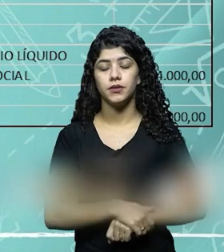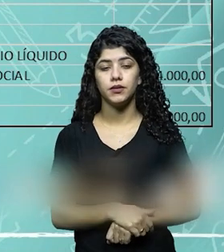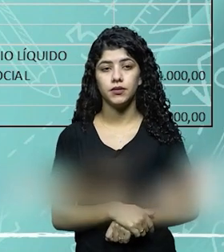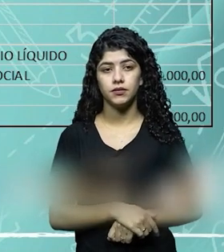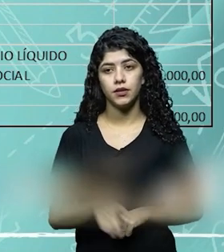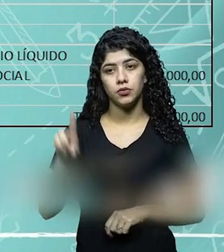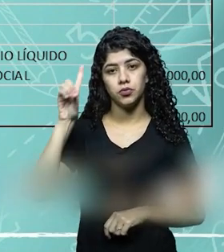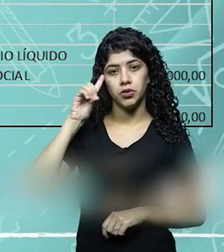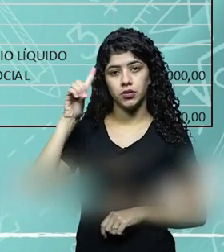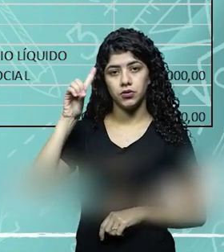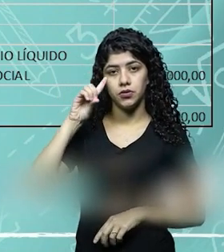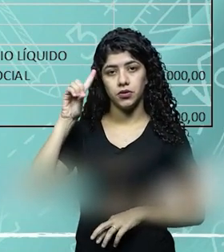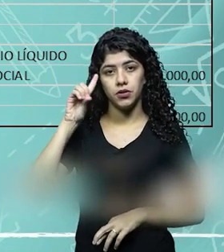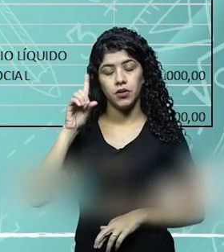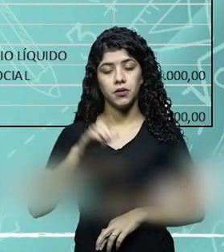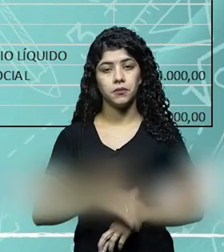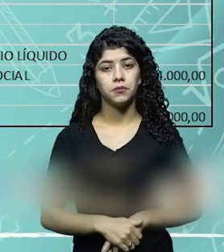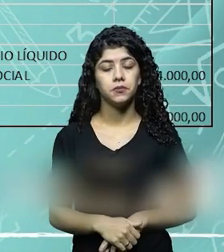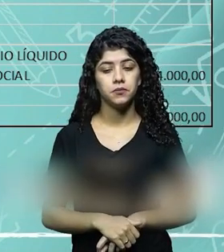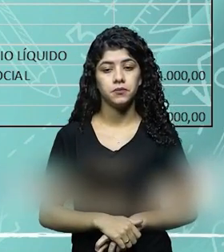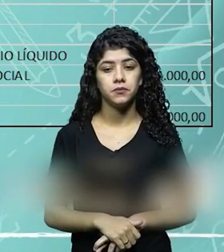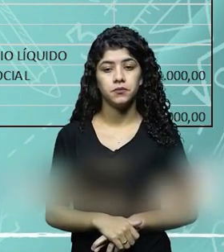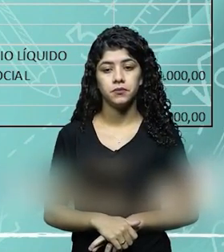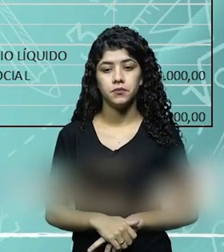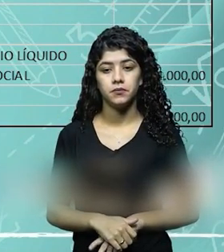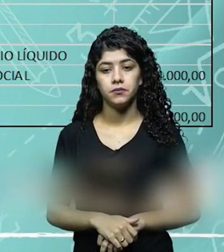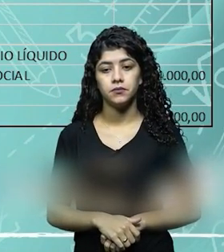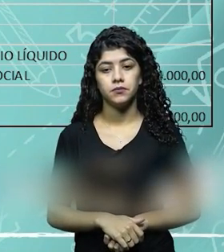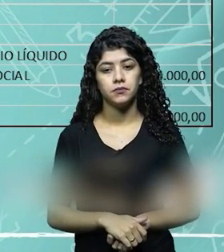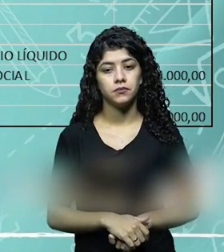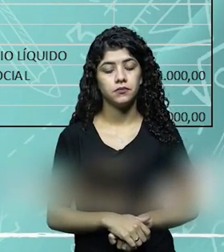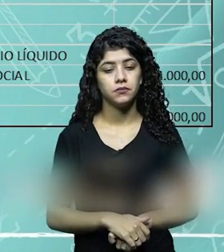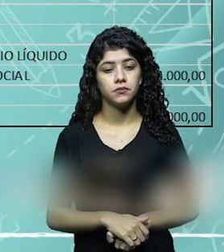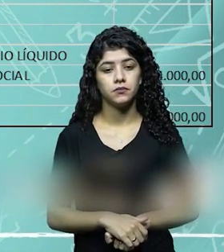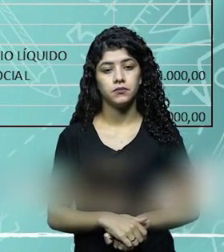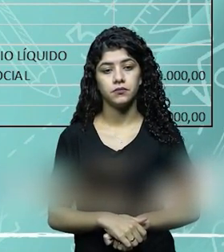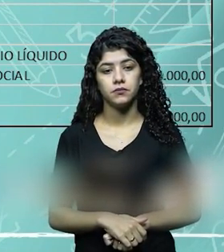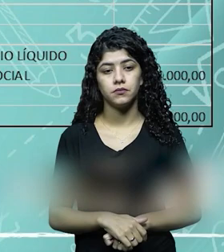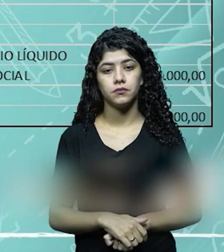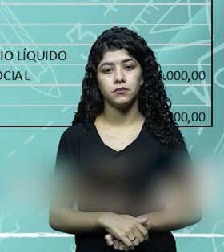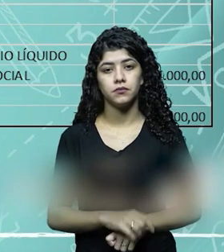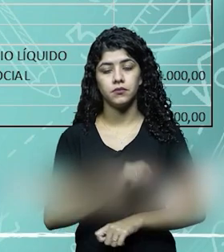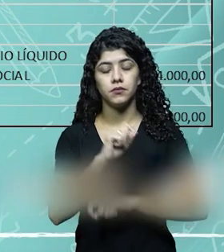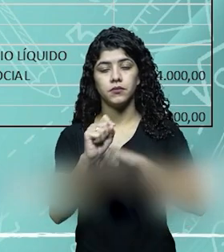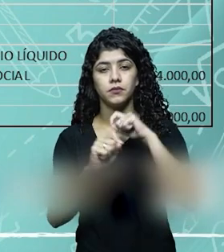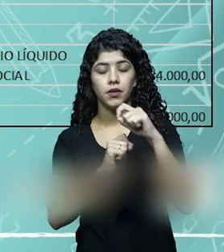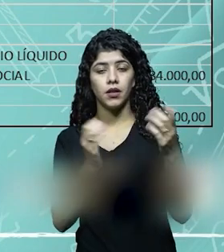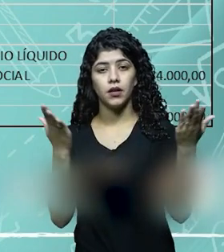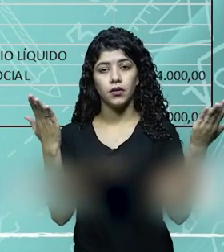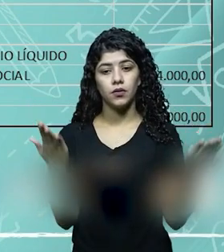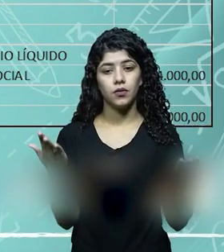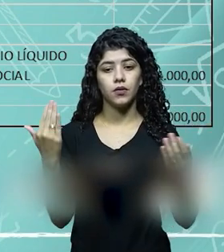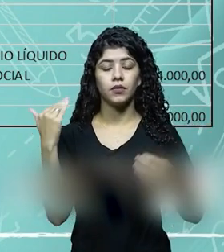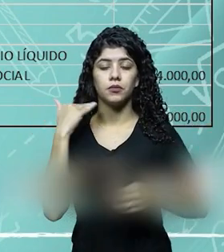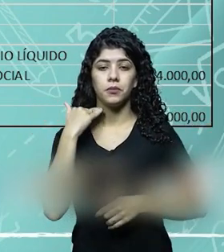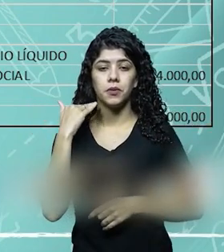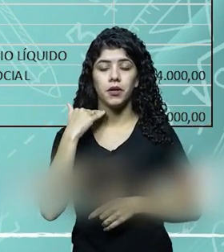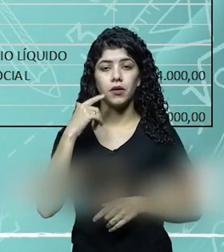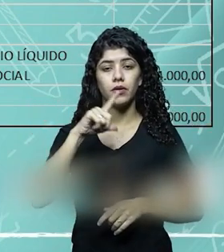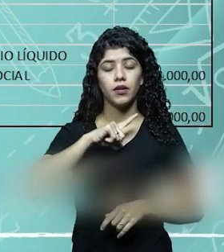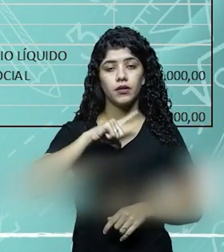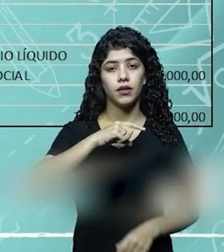dia a dia, ou pequenos custos. E na conta banco, ela possui um saldo de 450